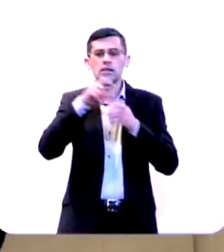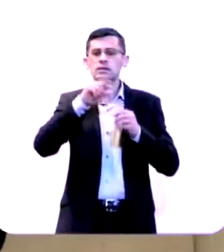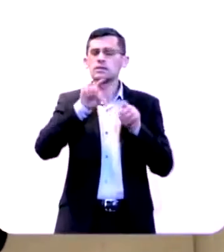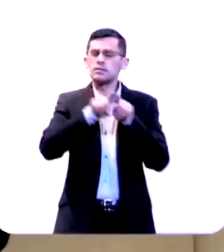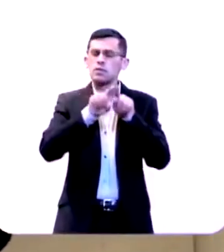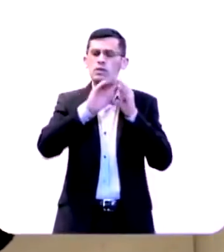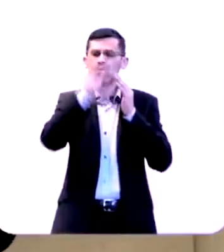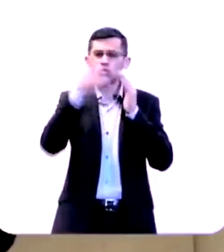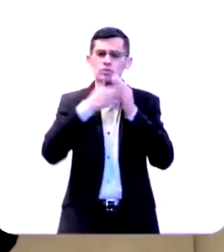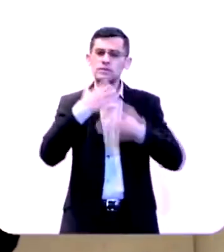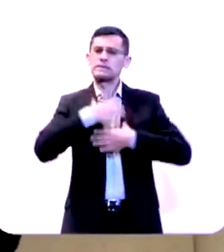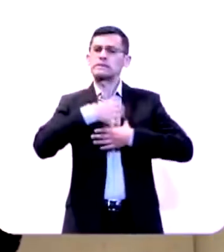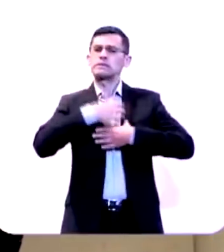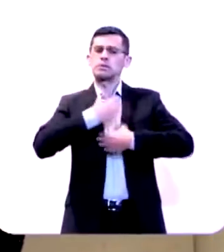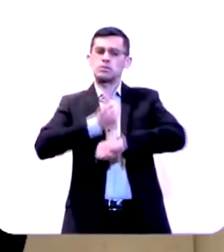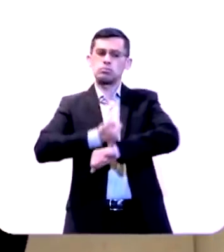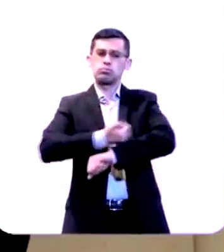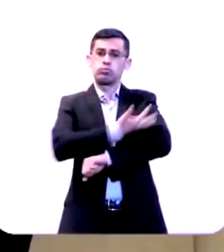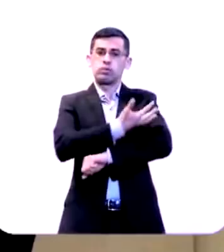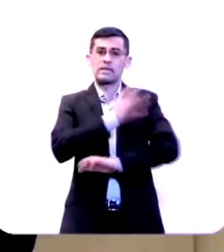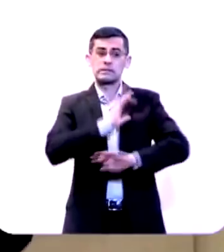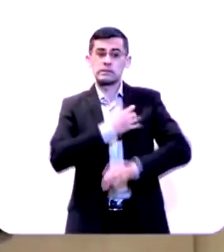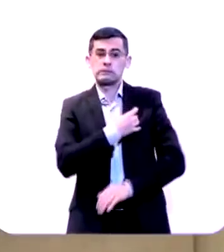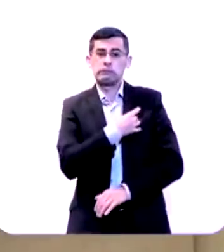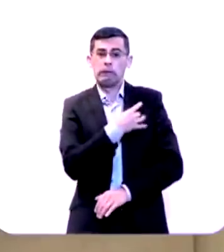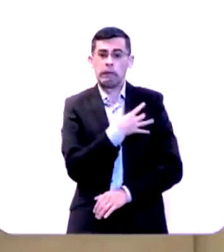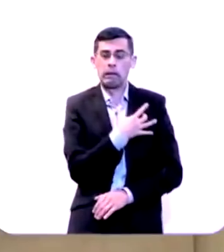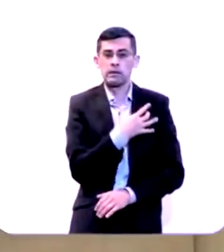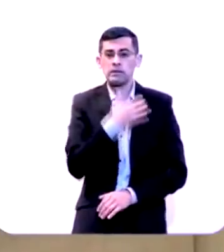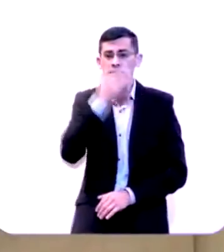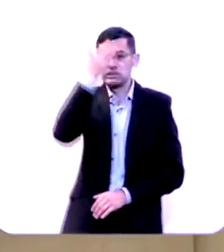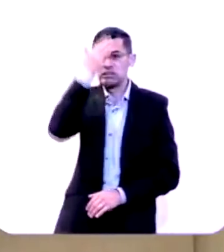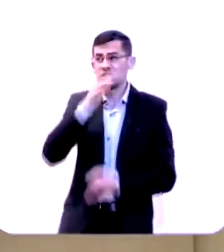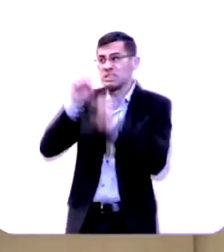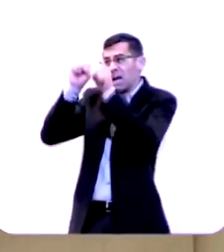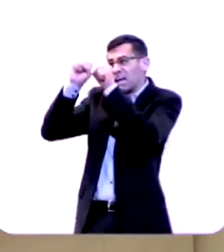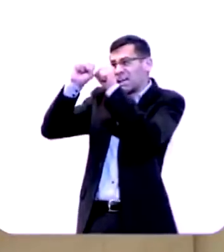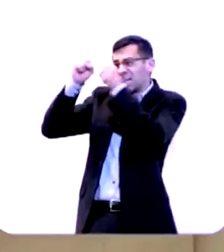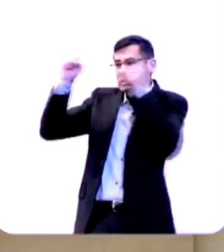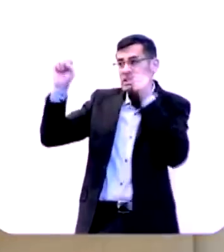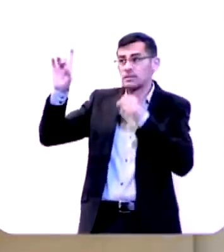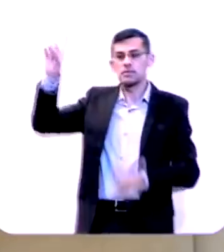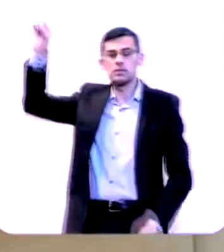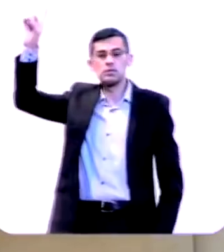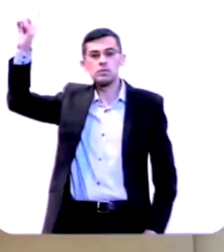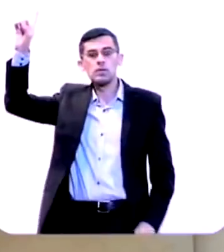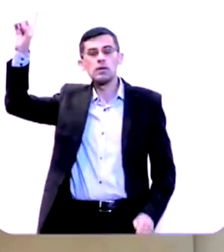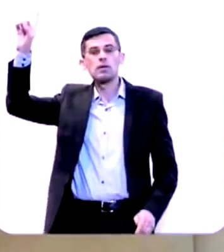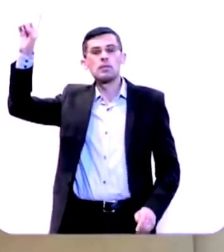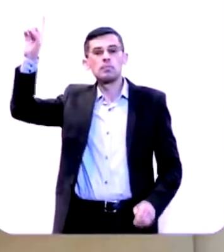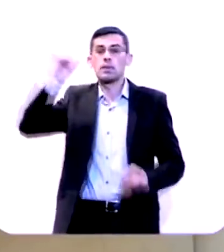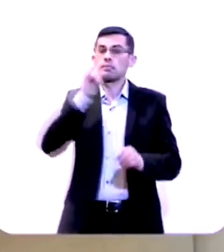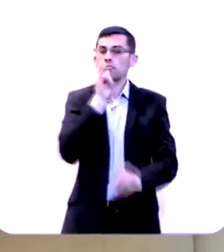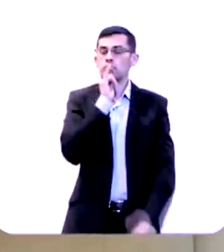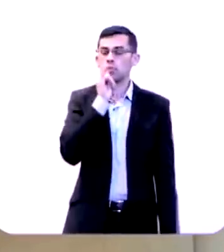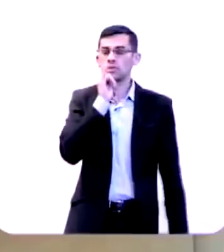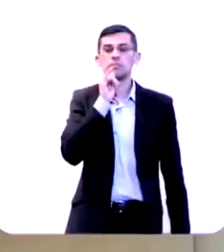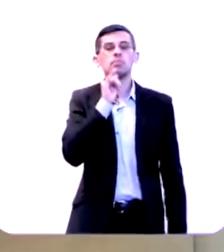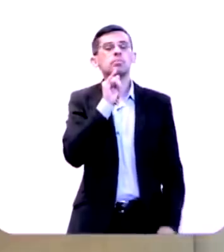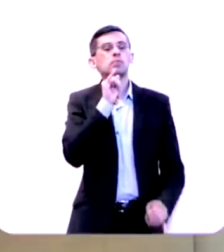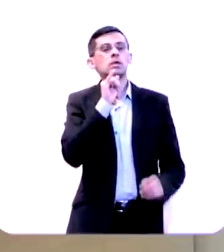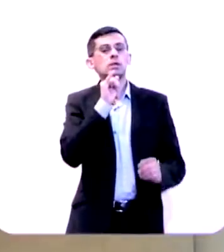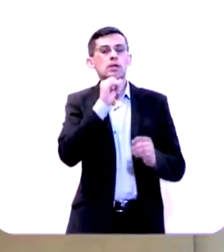sentimento emocional de medo diante da grandeza de Deus. Isso, por exemplo, é